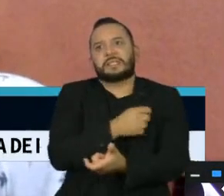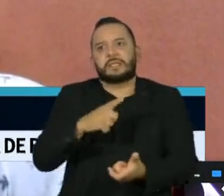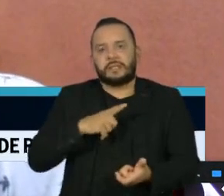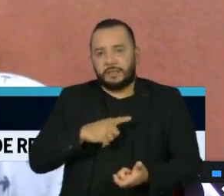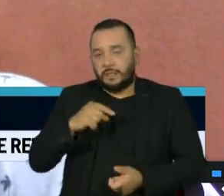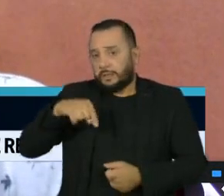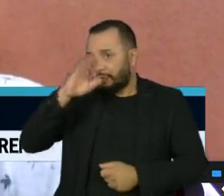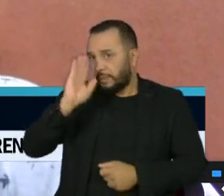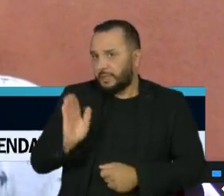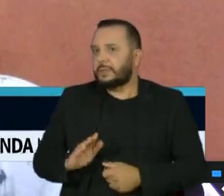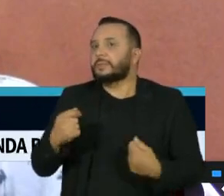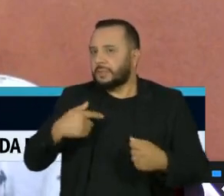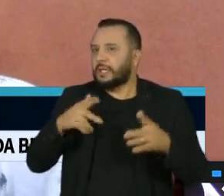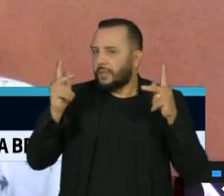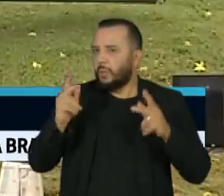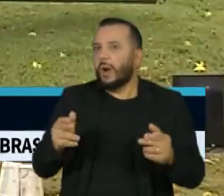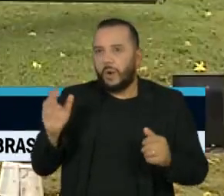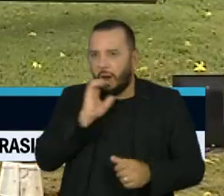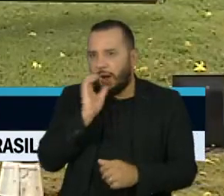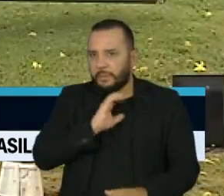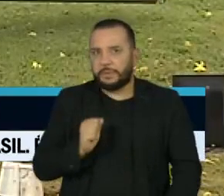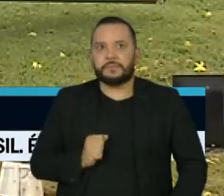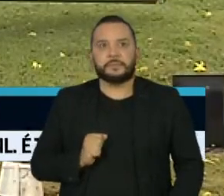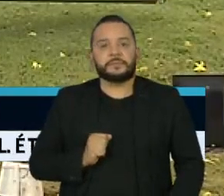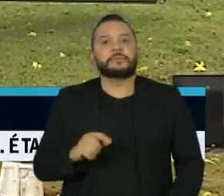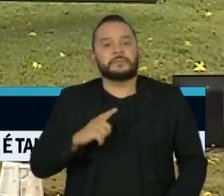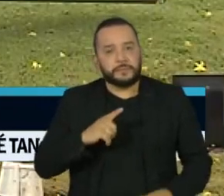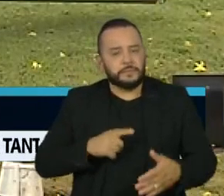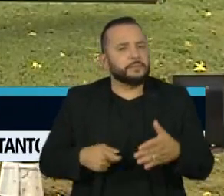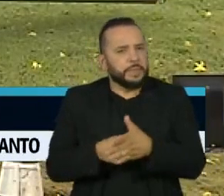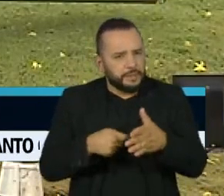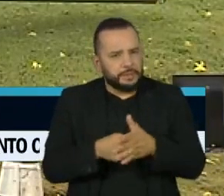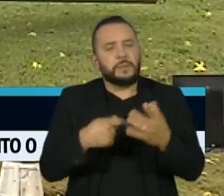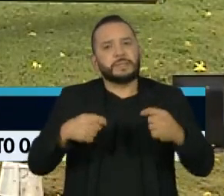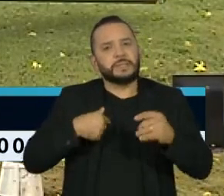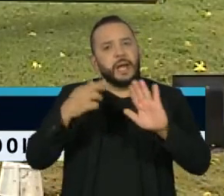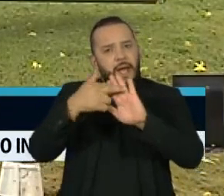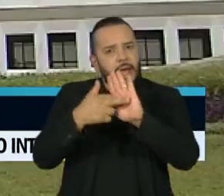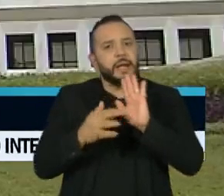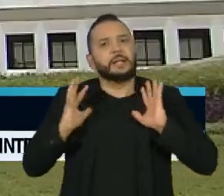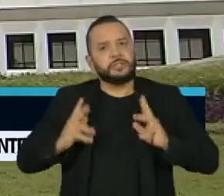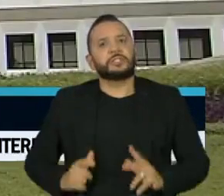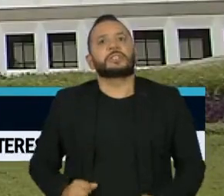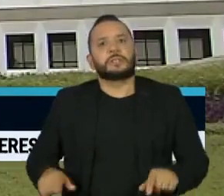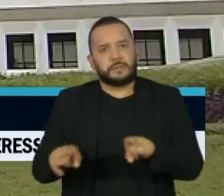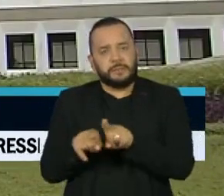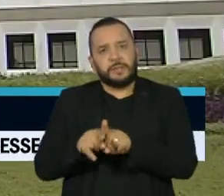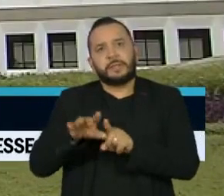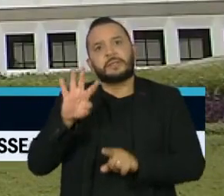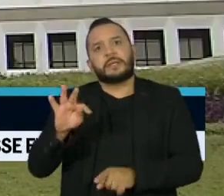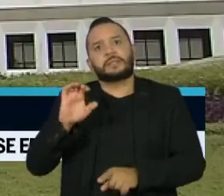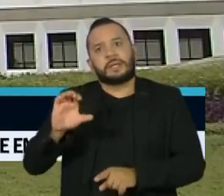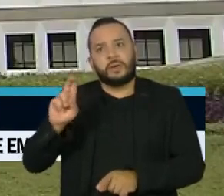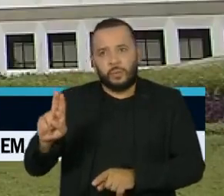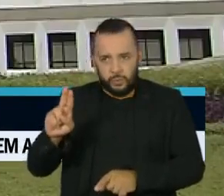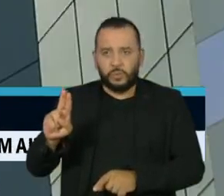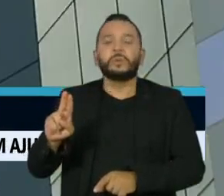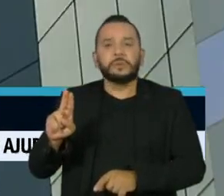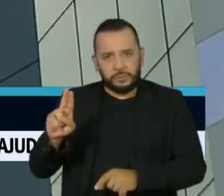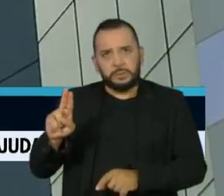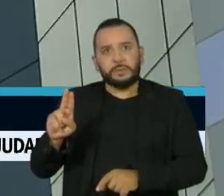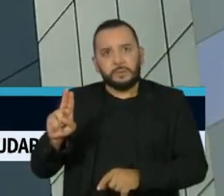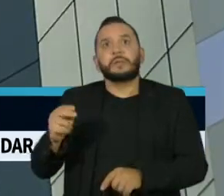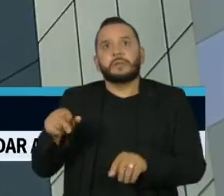O Brasil devia fazer isso e logo. A pressão pela adoção de medidas sanitárias também foi feita pelo Tribunal de Contas da União,